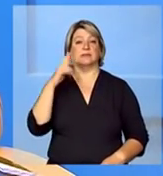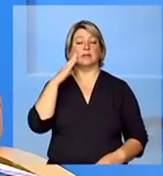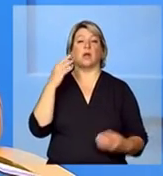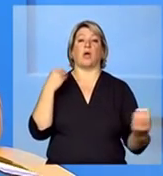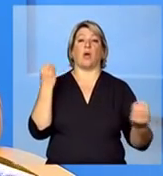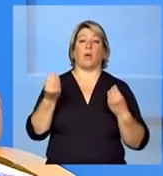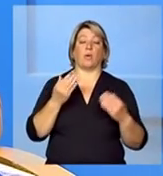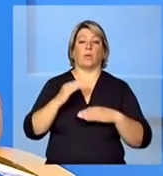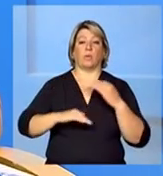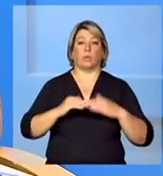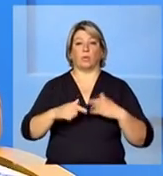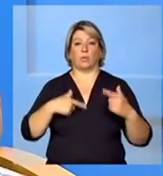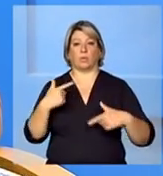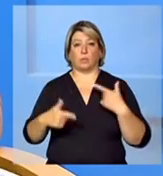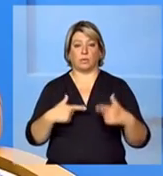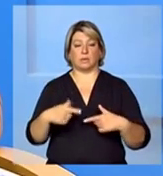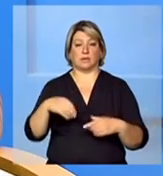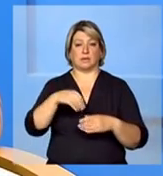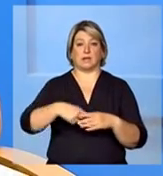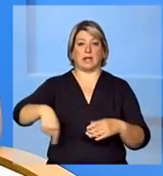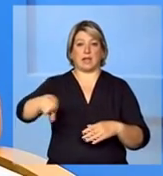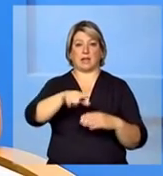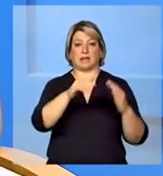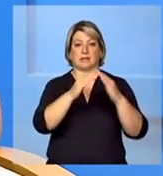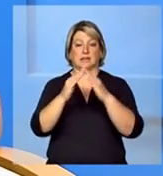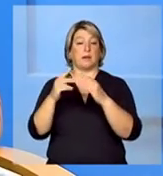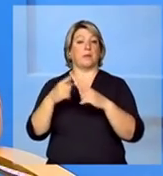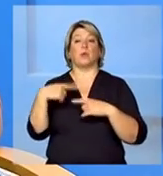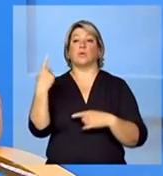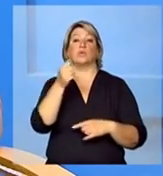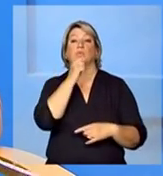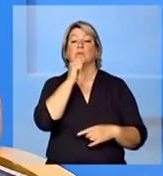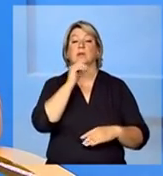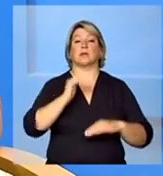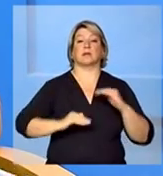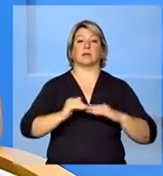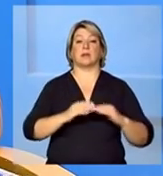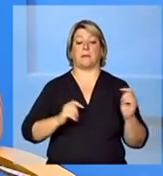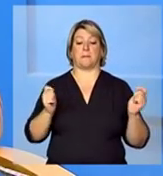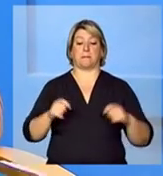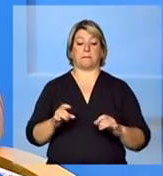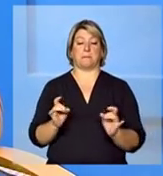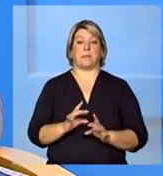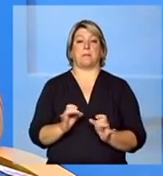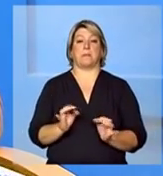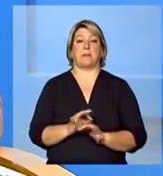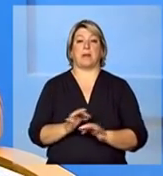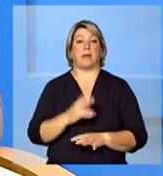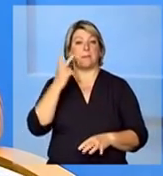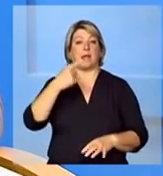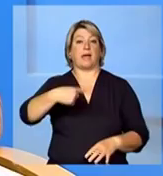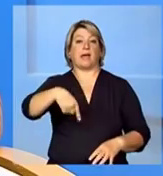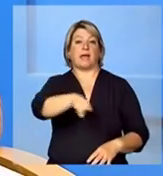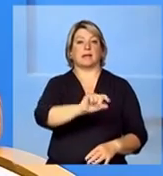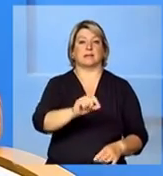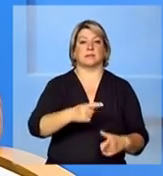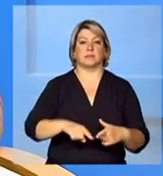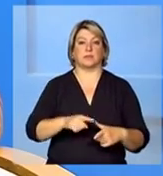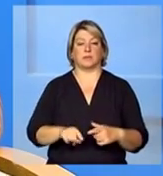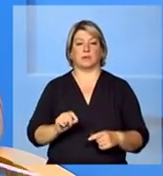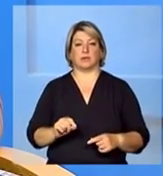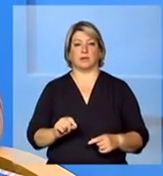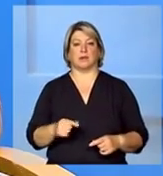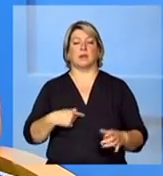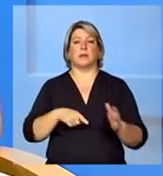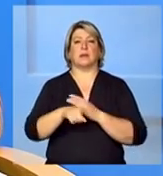para trabalhar nessas residências pois não existe profissionais capacitados para essa área pergunto se haverá capacitação